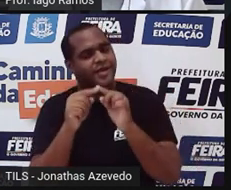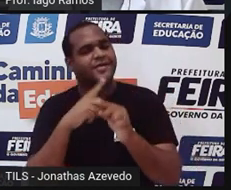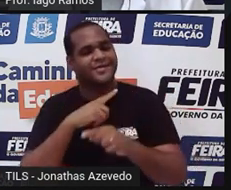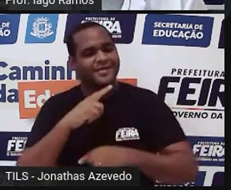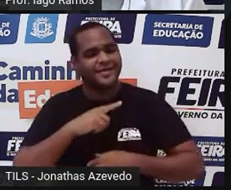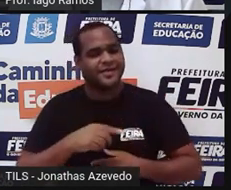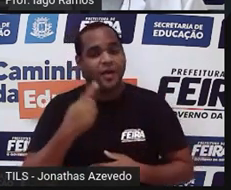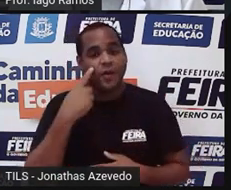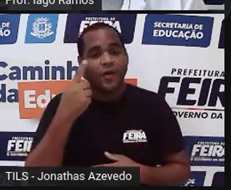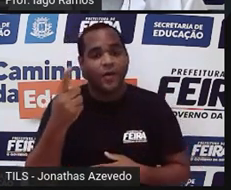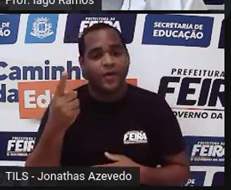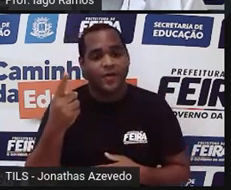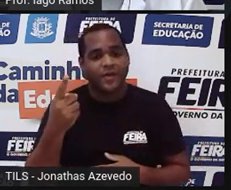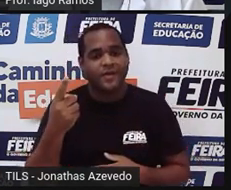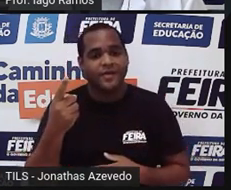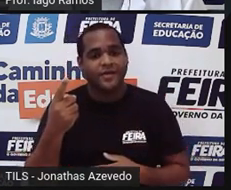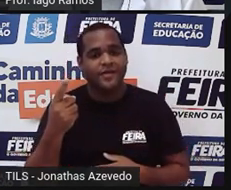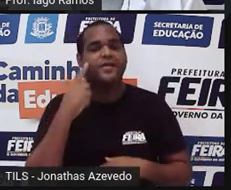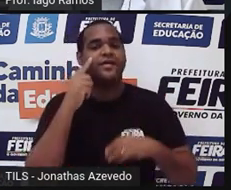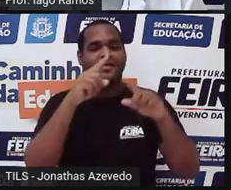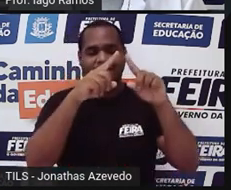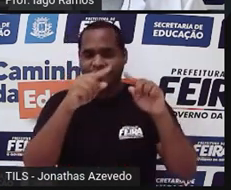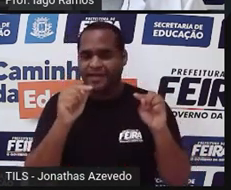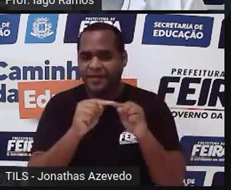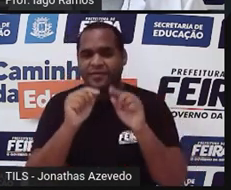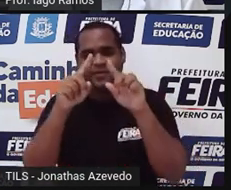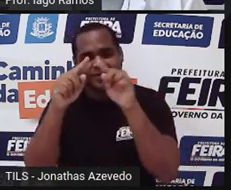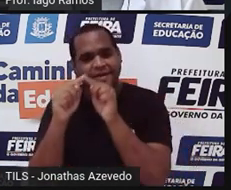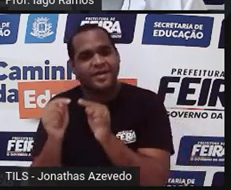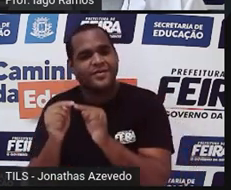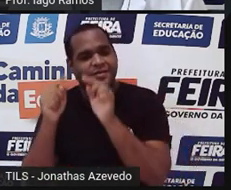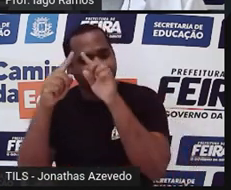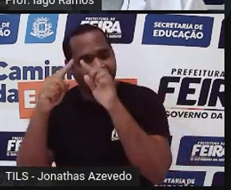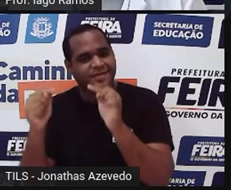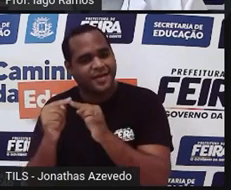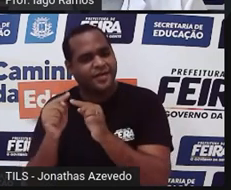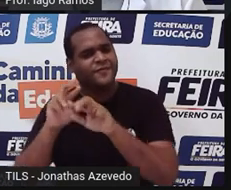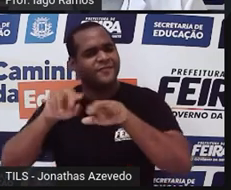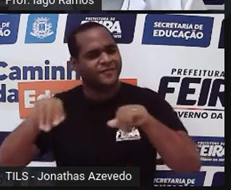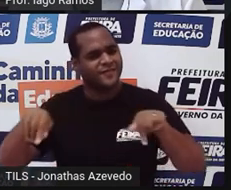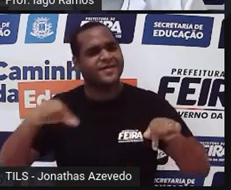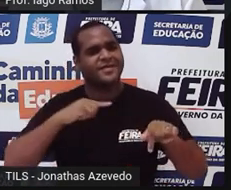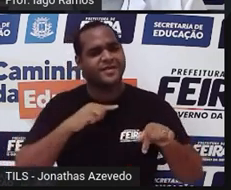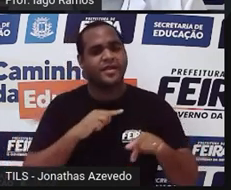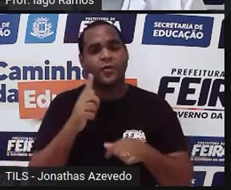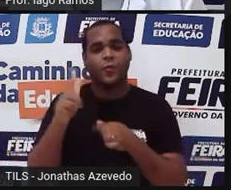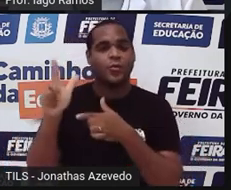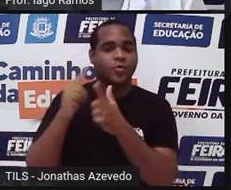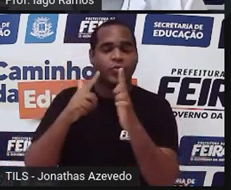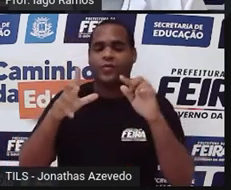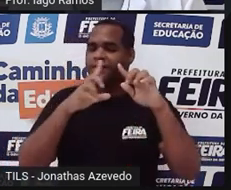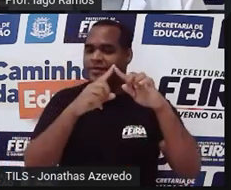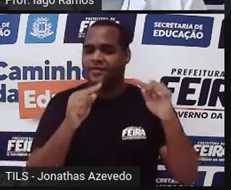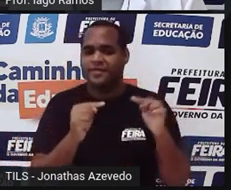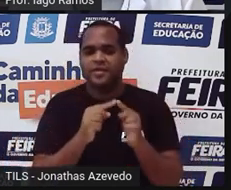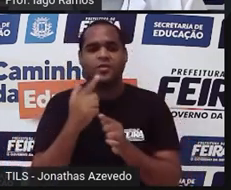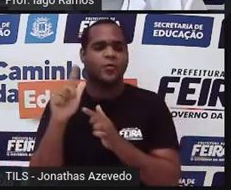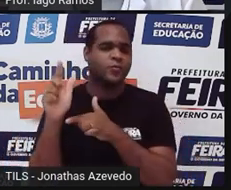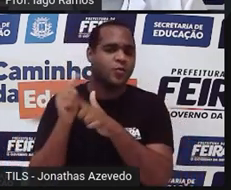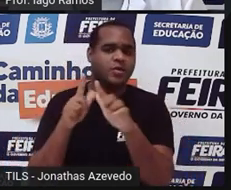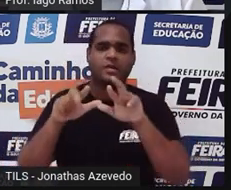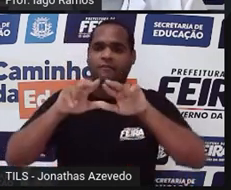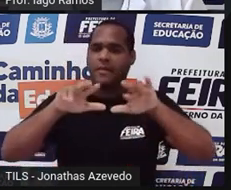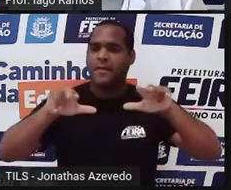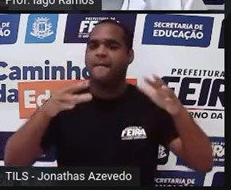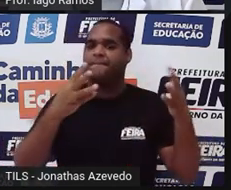Ó, triângulos. Vários triângulos. Certo? Olha outro triângulo aqui. Outro. Muitos,